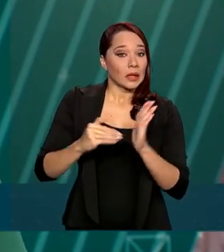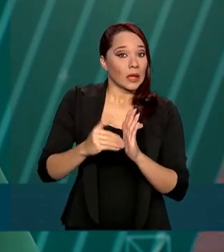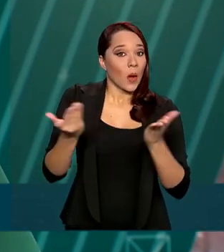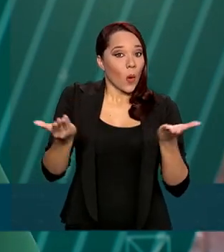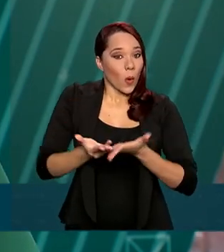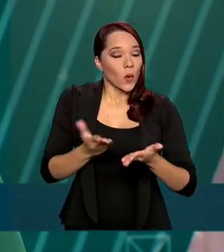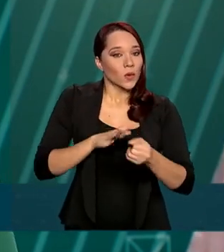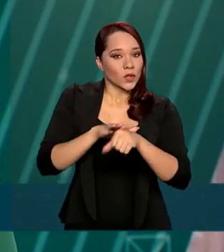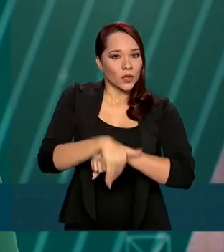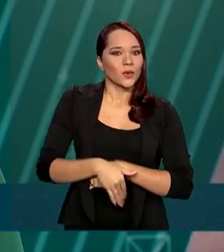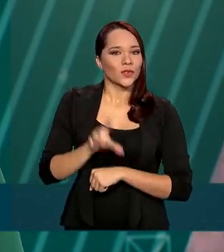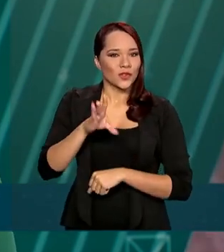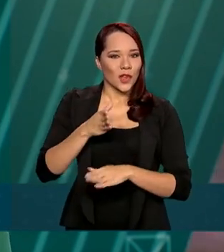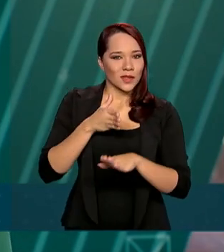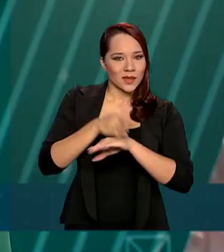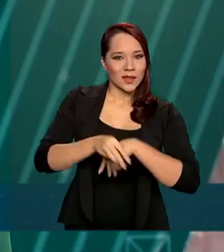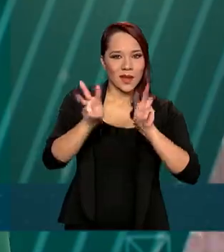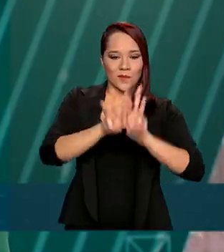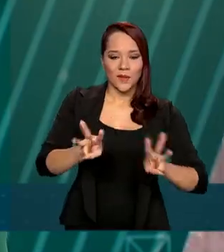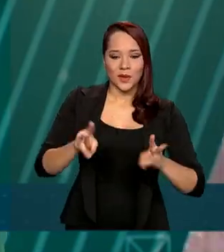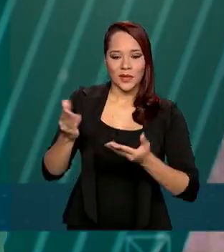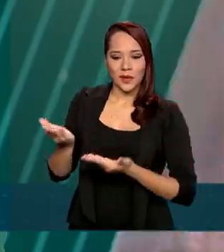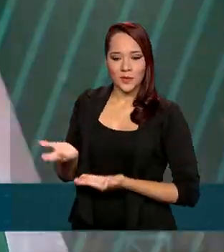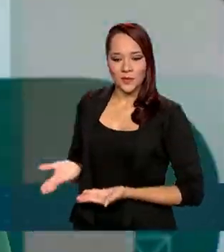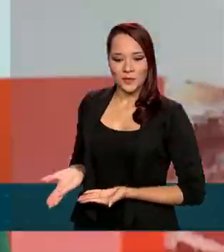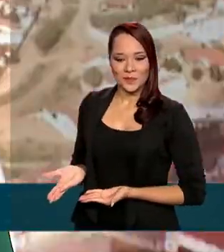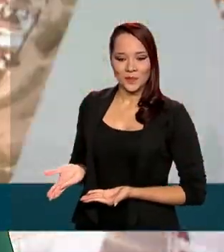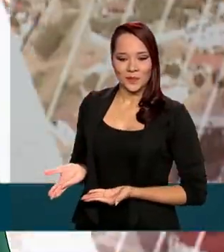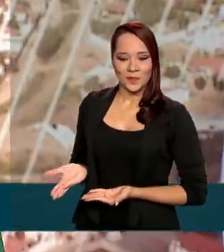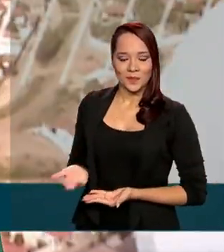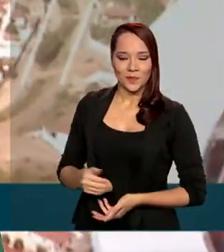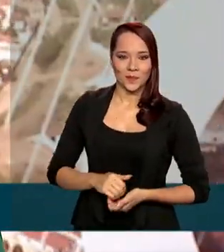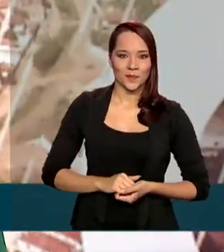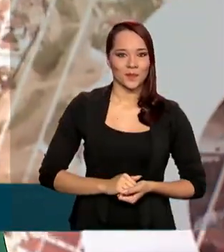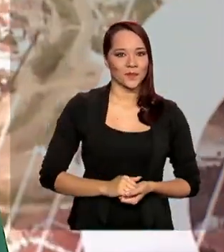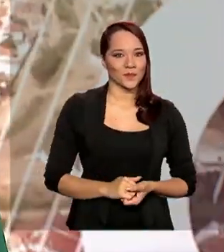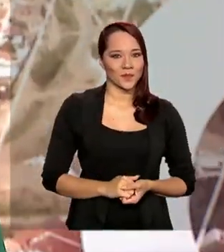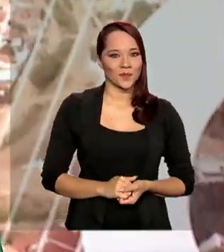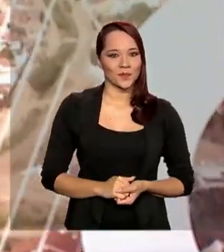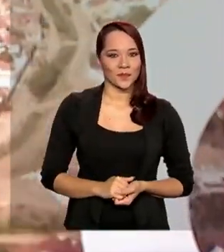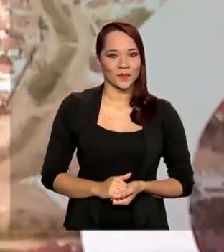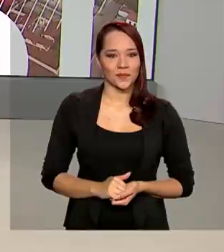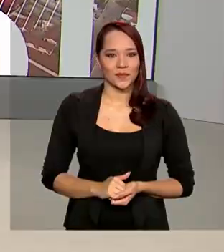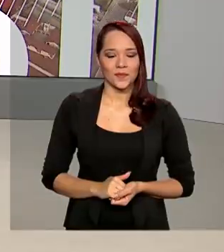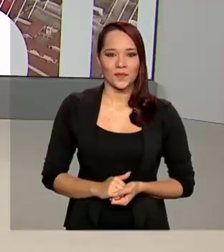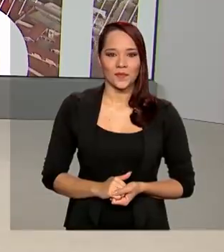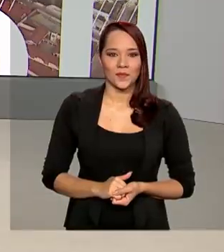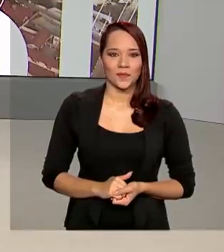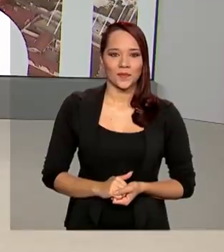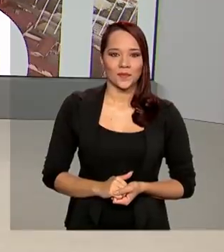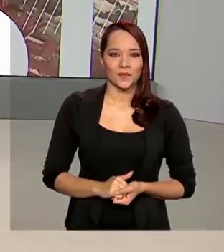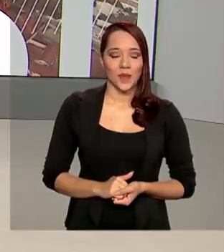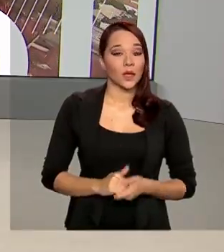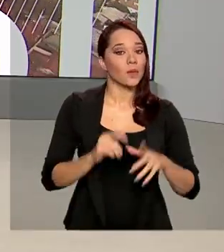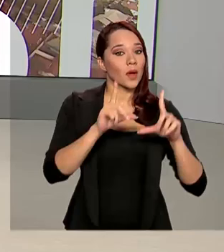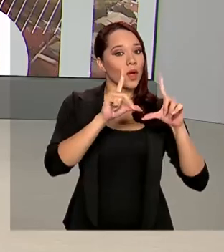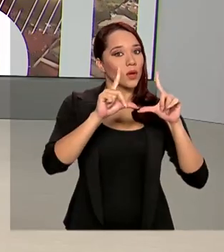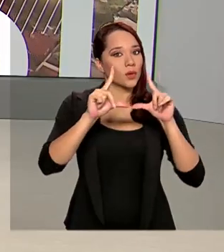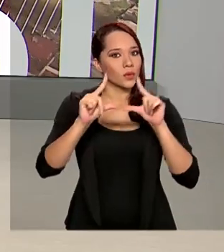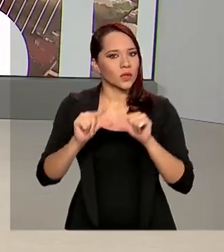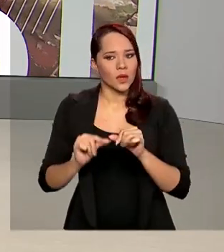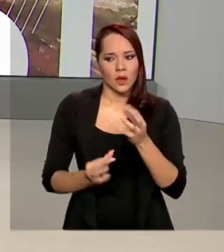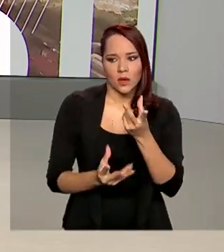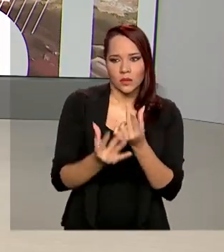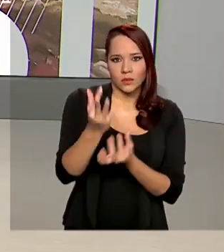até hoje à noite. Basta acessar prouniportal.mec.gov.br. Para reduzir os